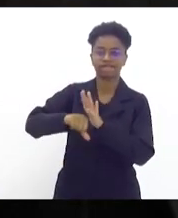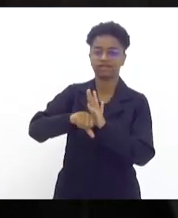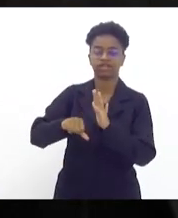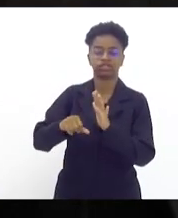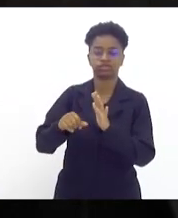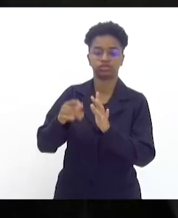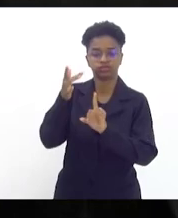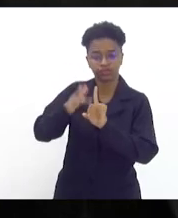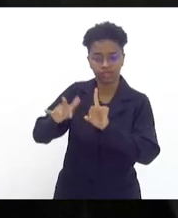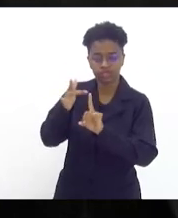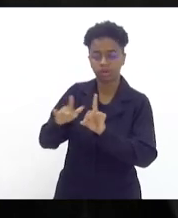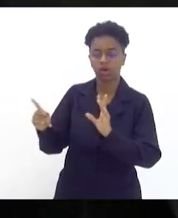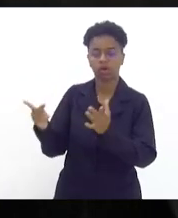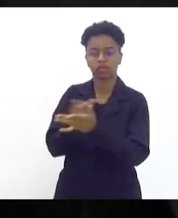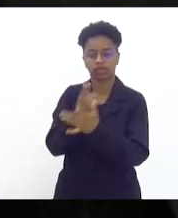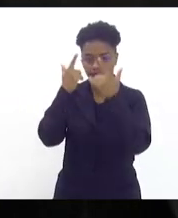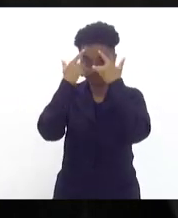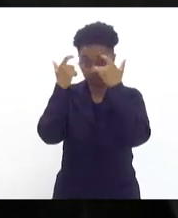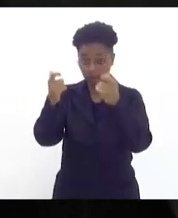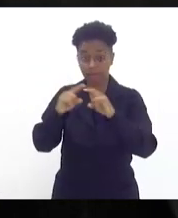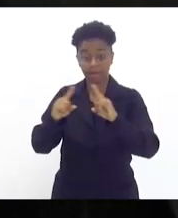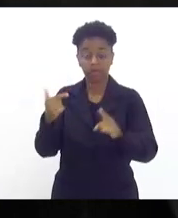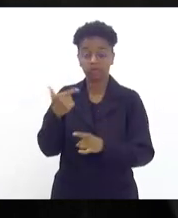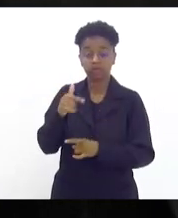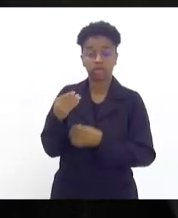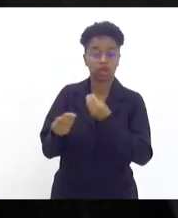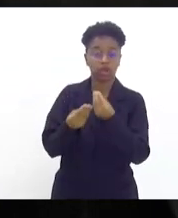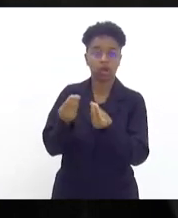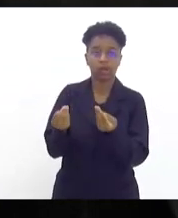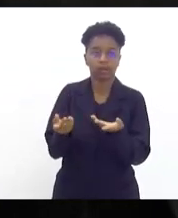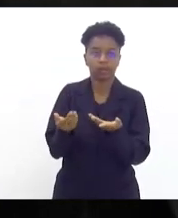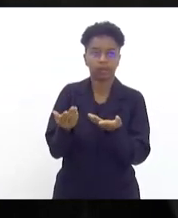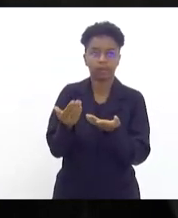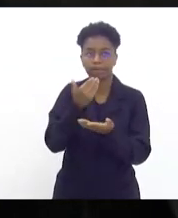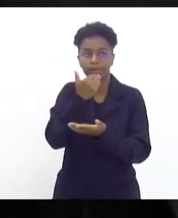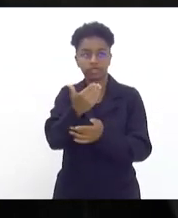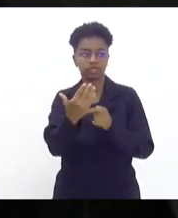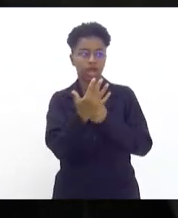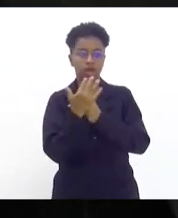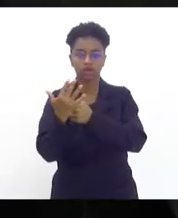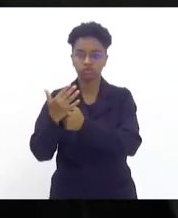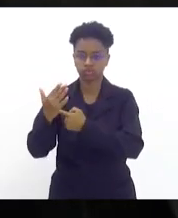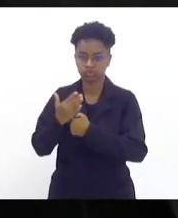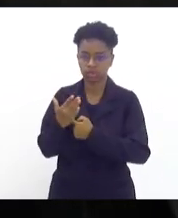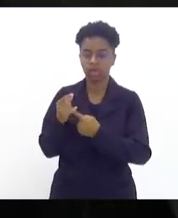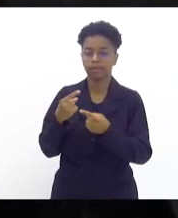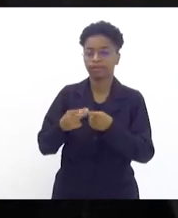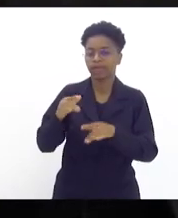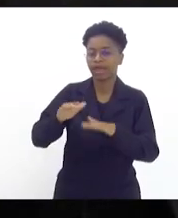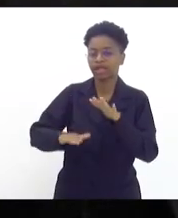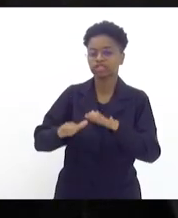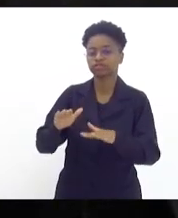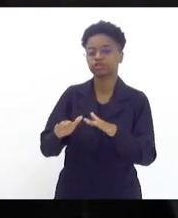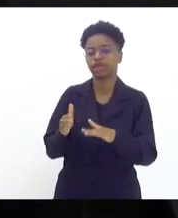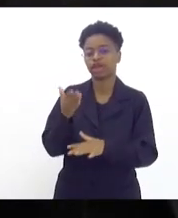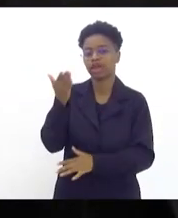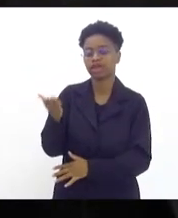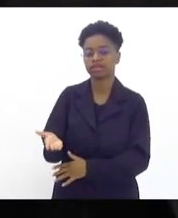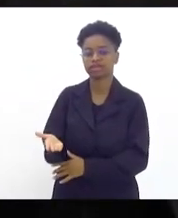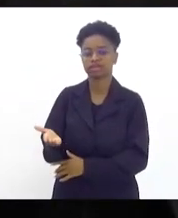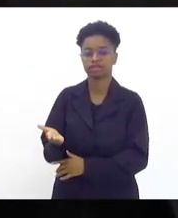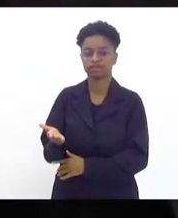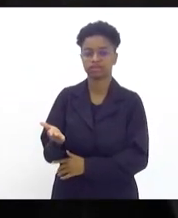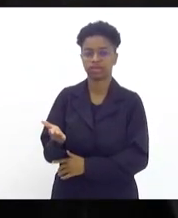violência e não tem a quem a quem pedir socorro ela muitas das vezes não tem